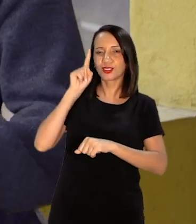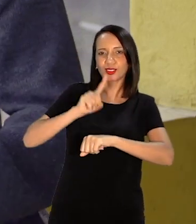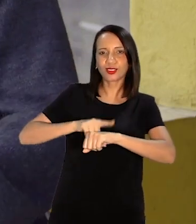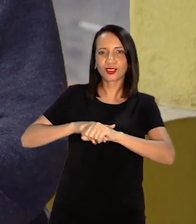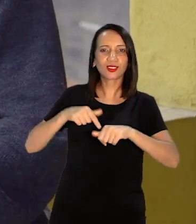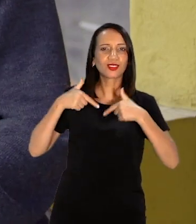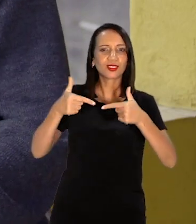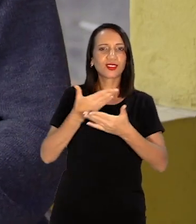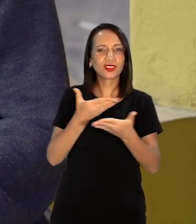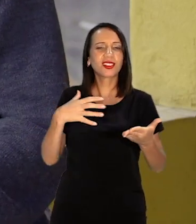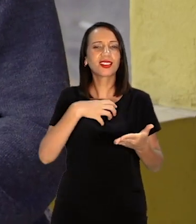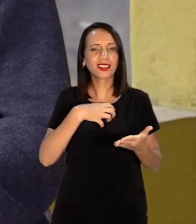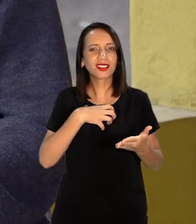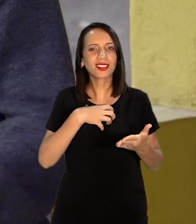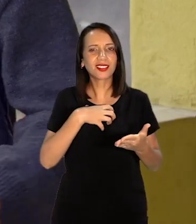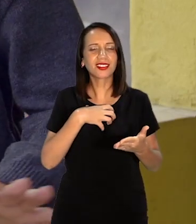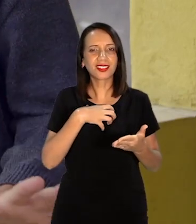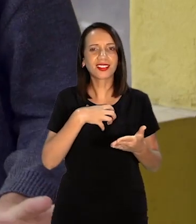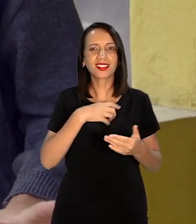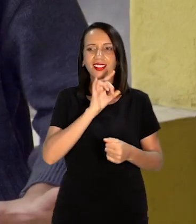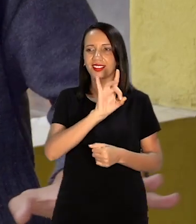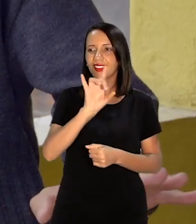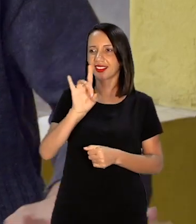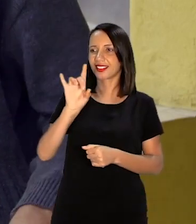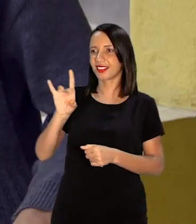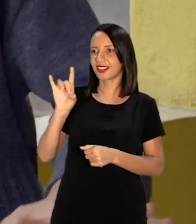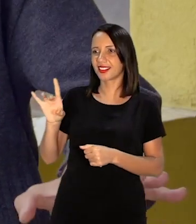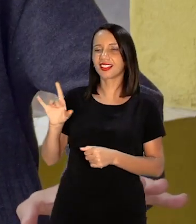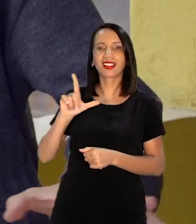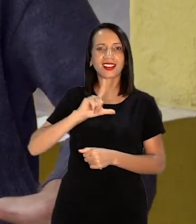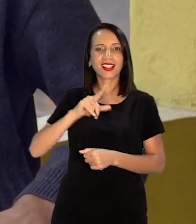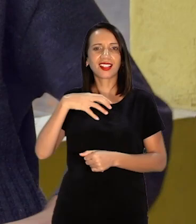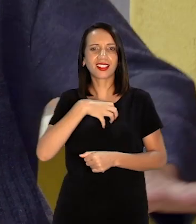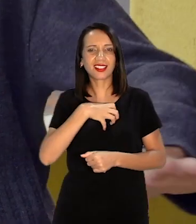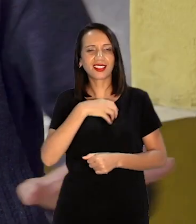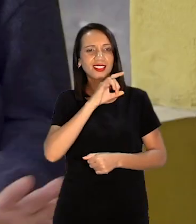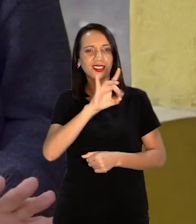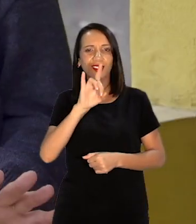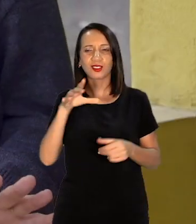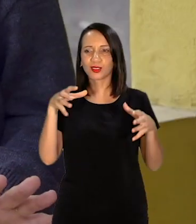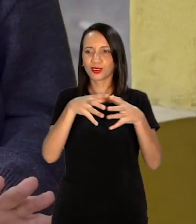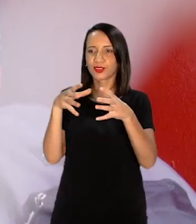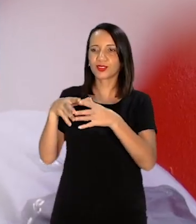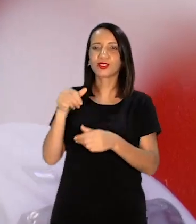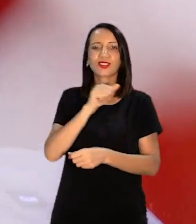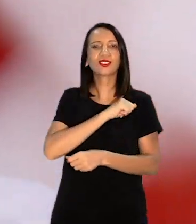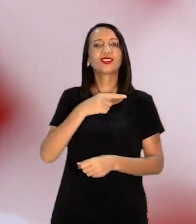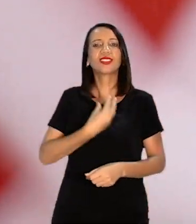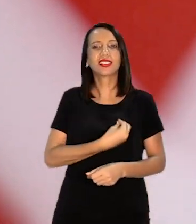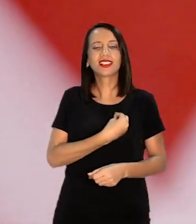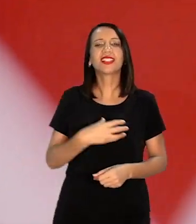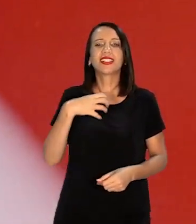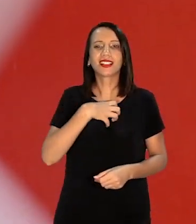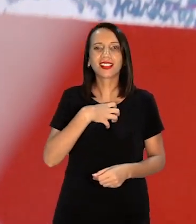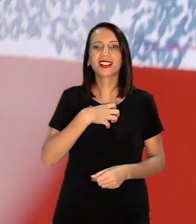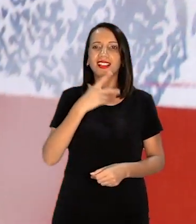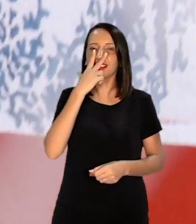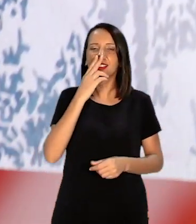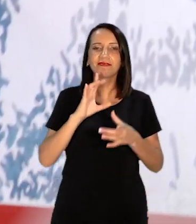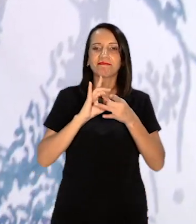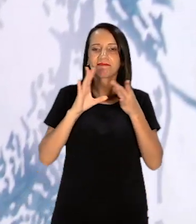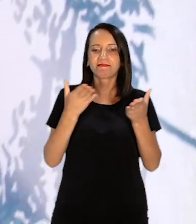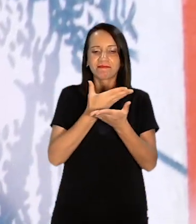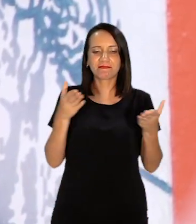hora de fazer isso acontecer Cada aluno tem um jeito Cada grupo de alunos tem um jeito É uma espécie de